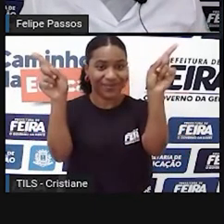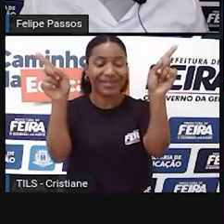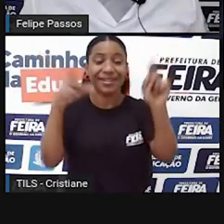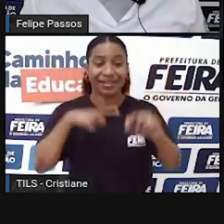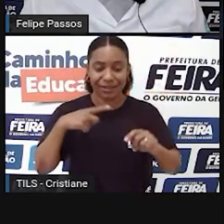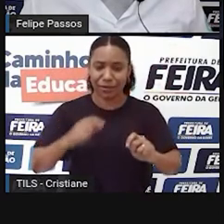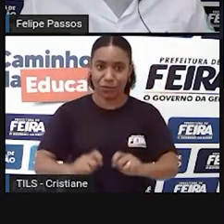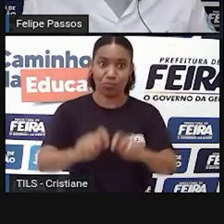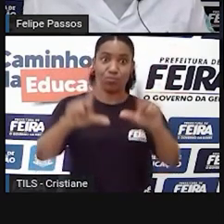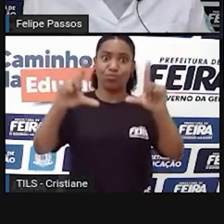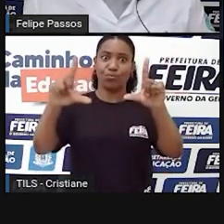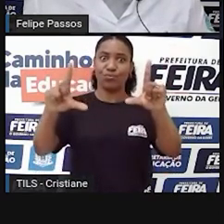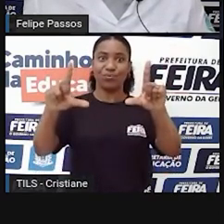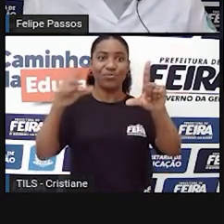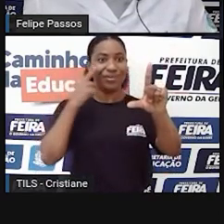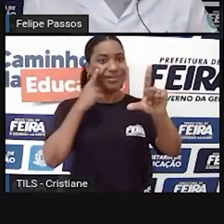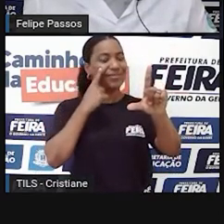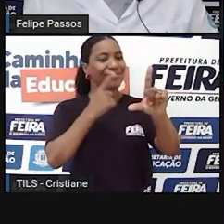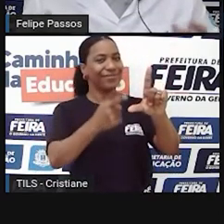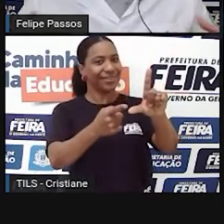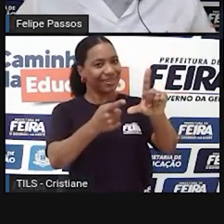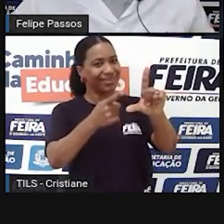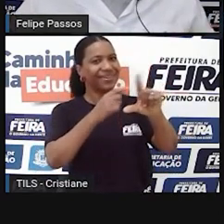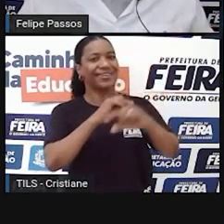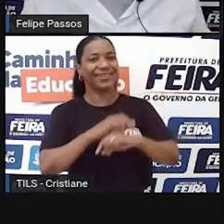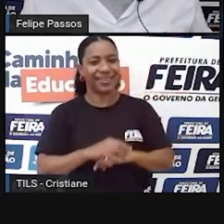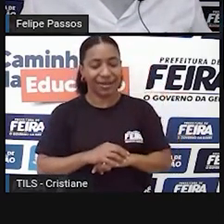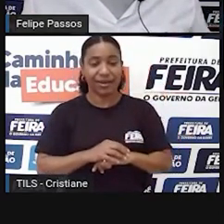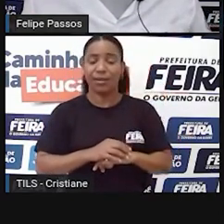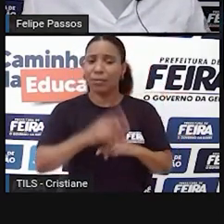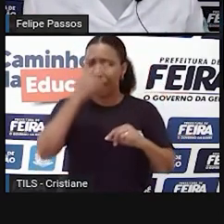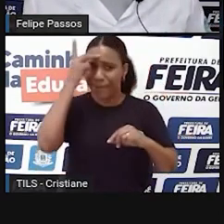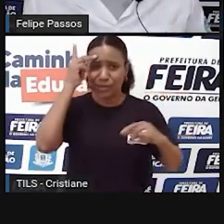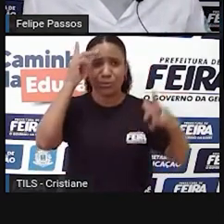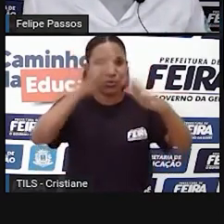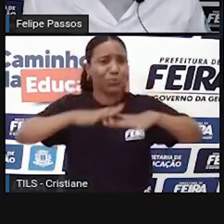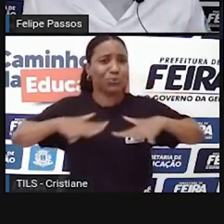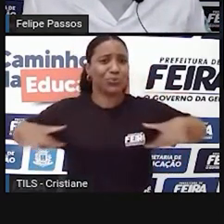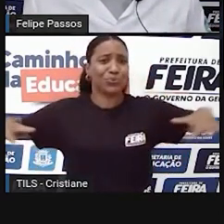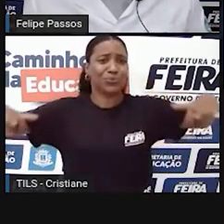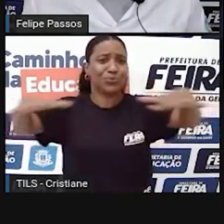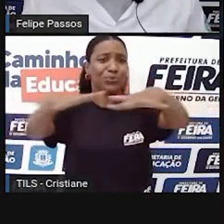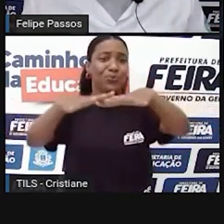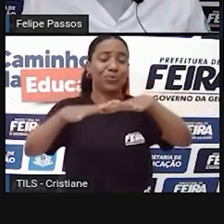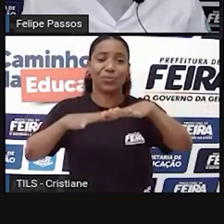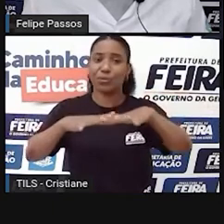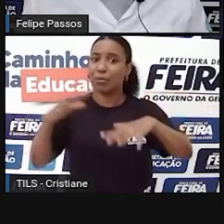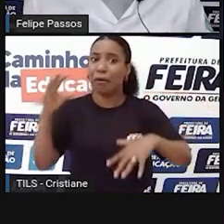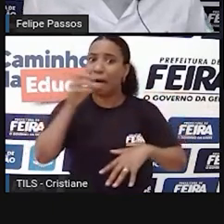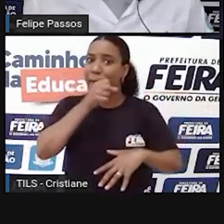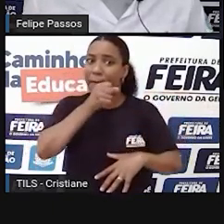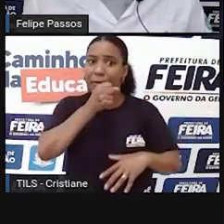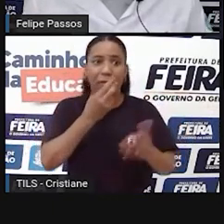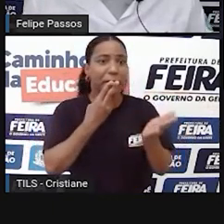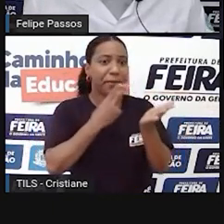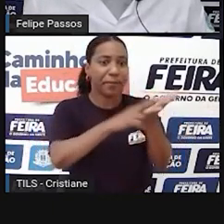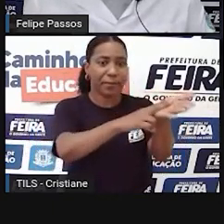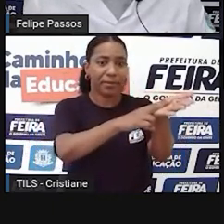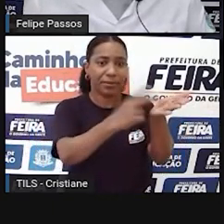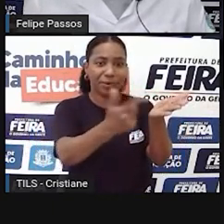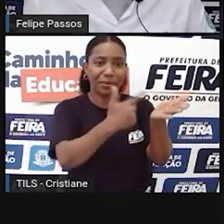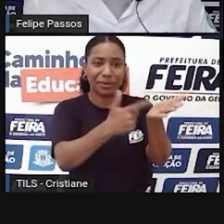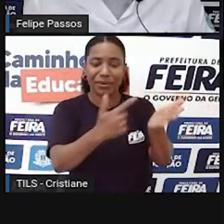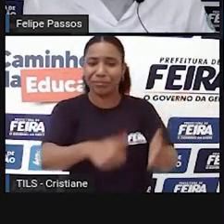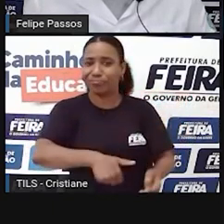também imagens. E isso chega a muito mais gente do que uma carta, do que um livro. O livro precisava que